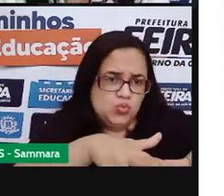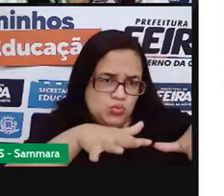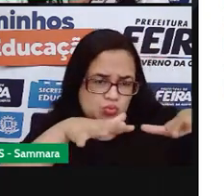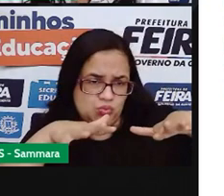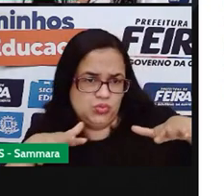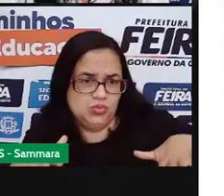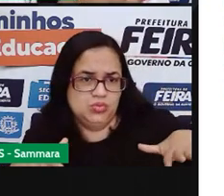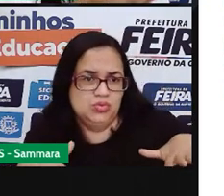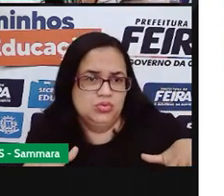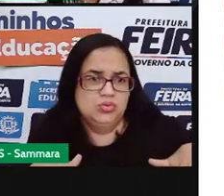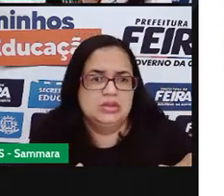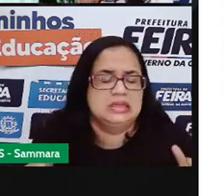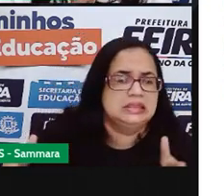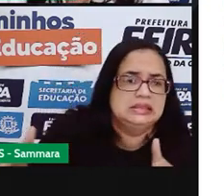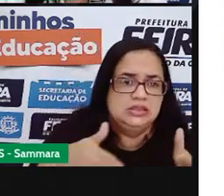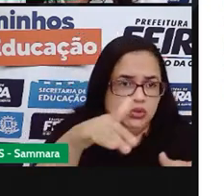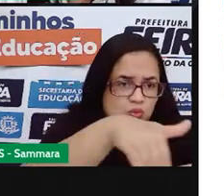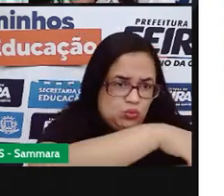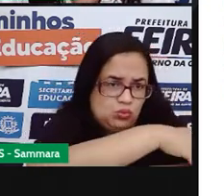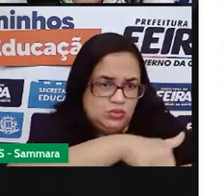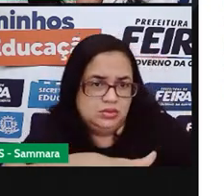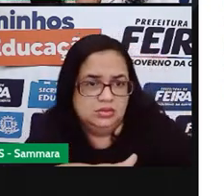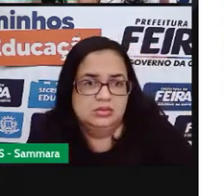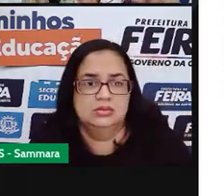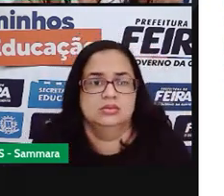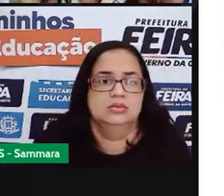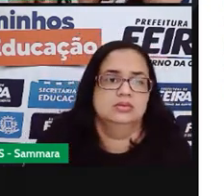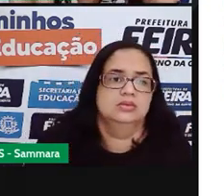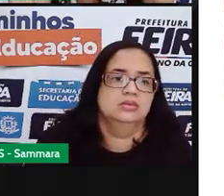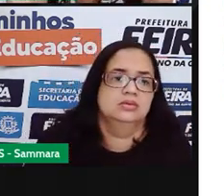fazer galeria de esgoto, pavimentar e fazer estrada,